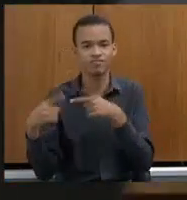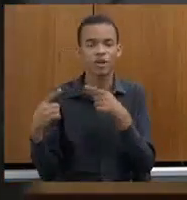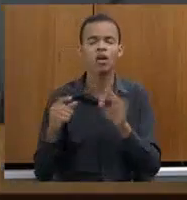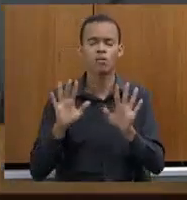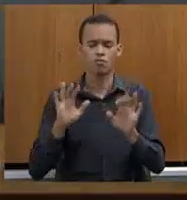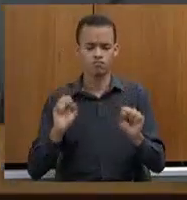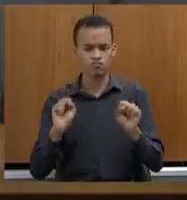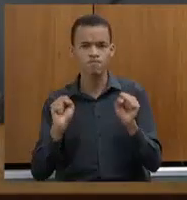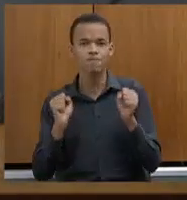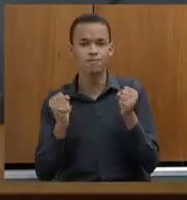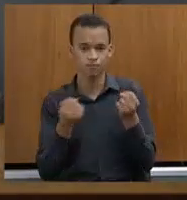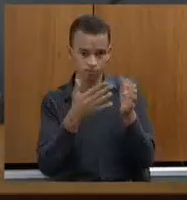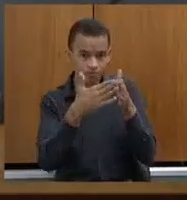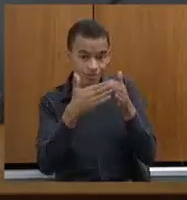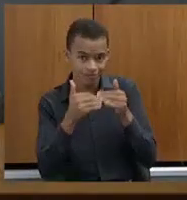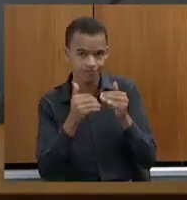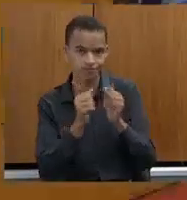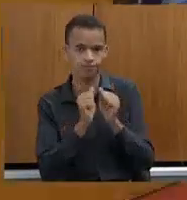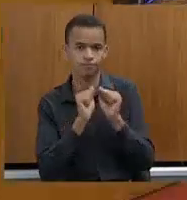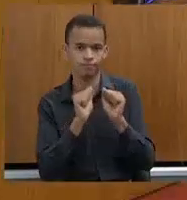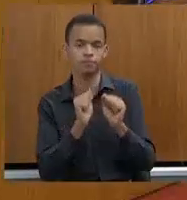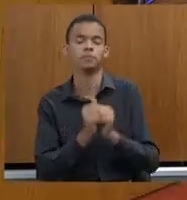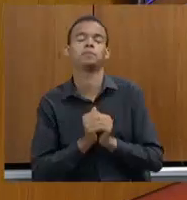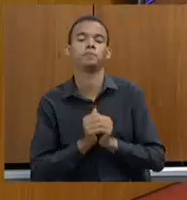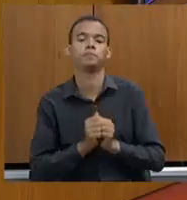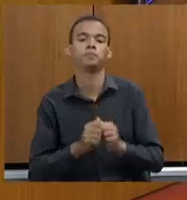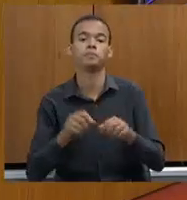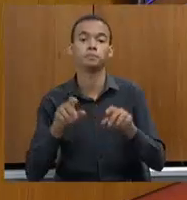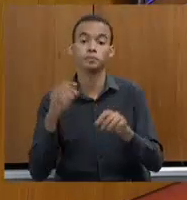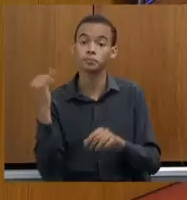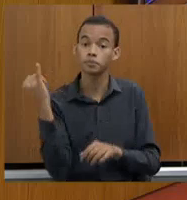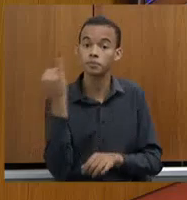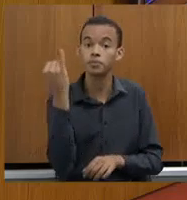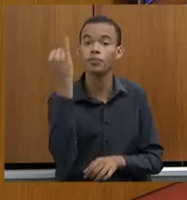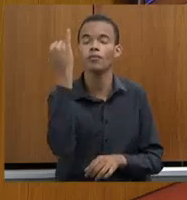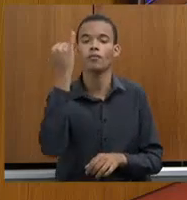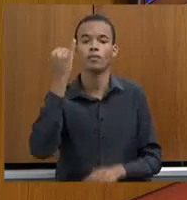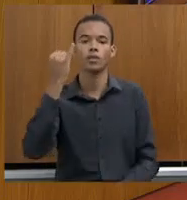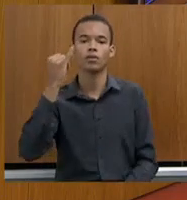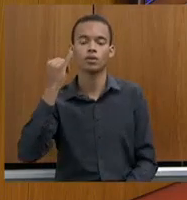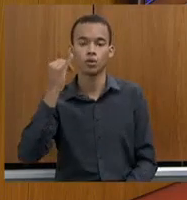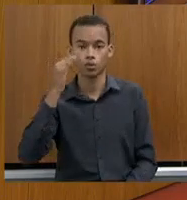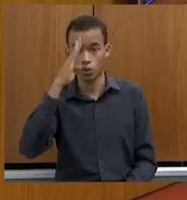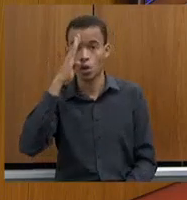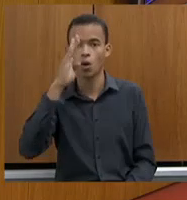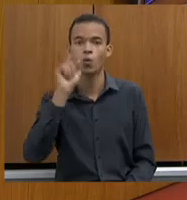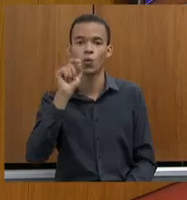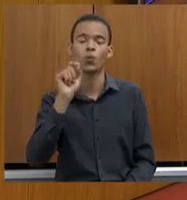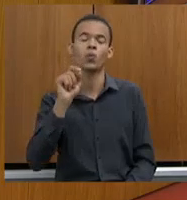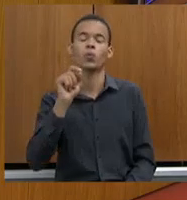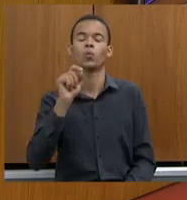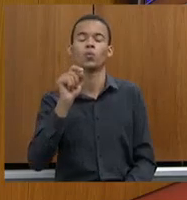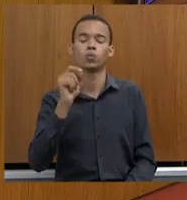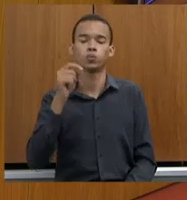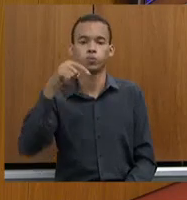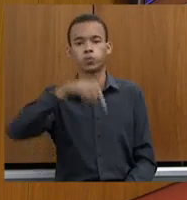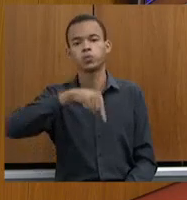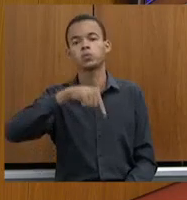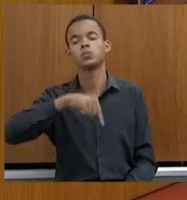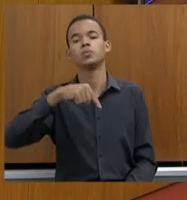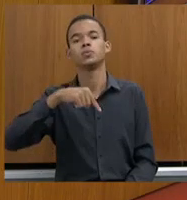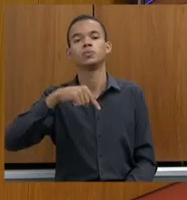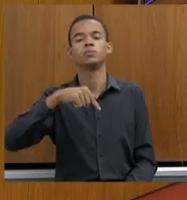esse pedido. A importância, destacar a importância das inserções no banco